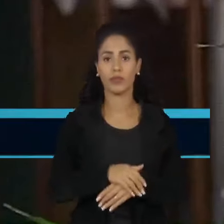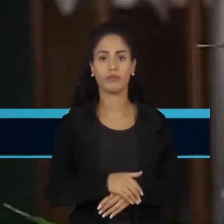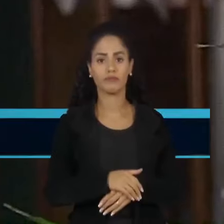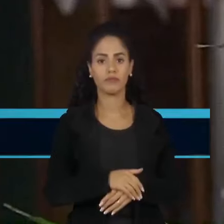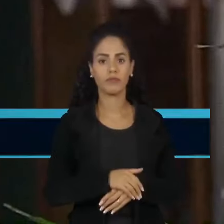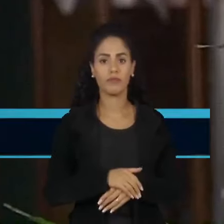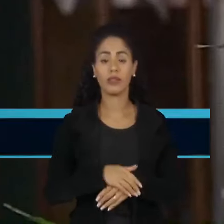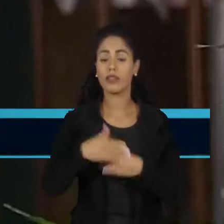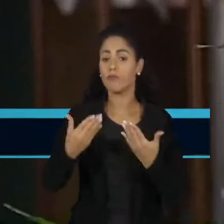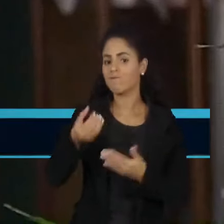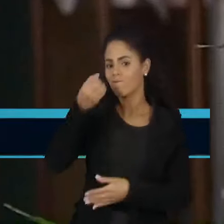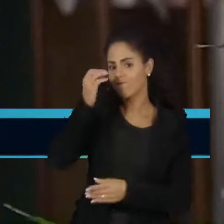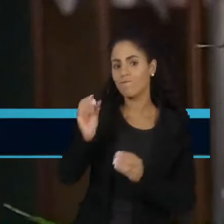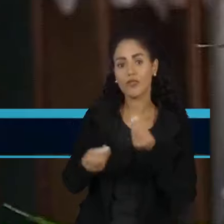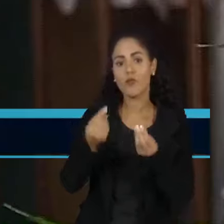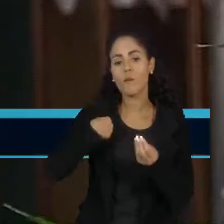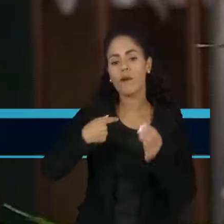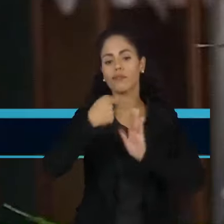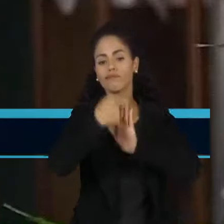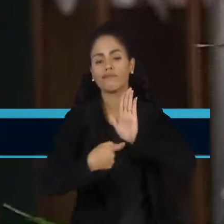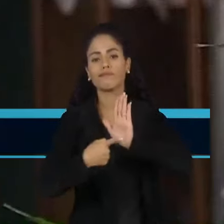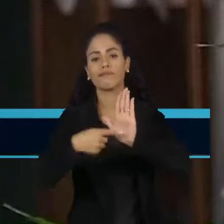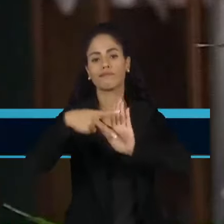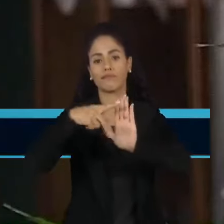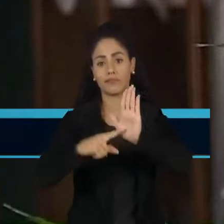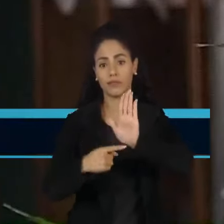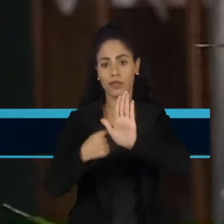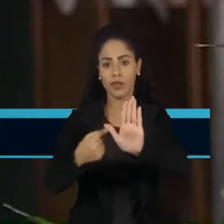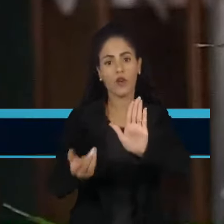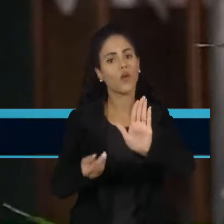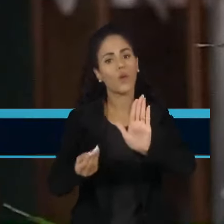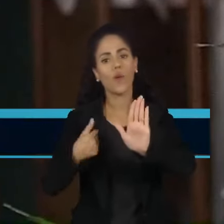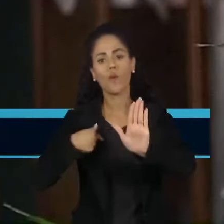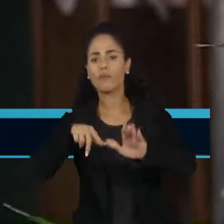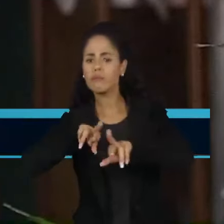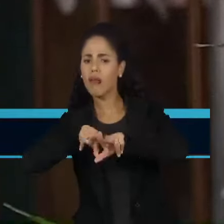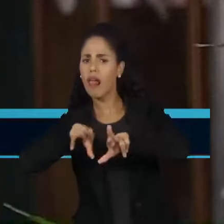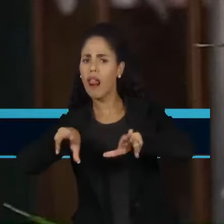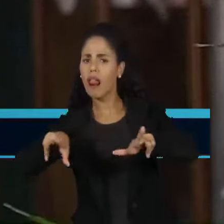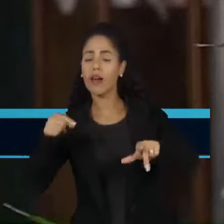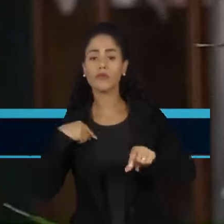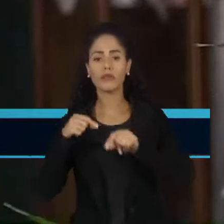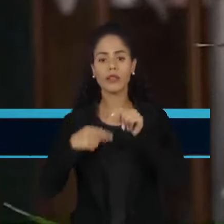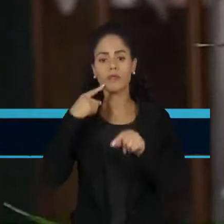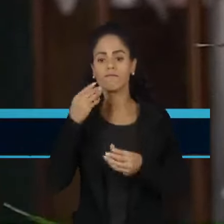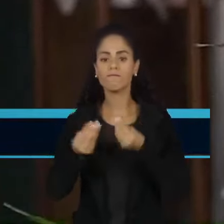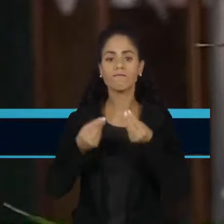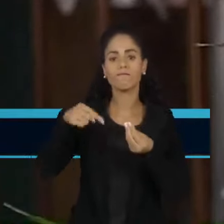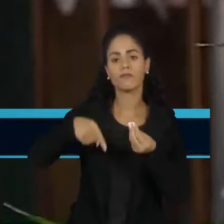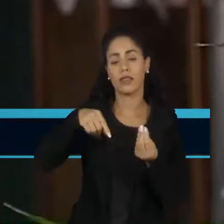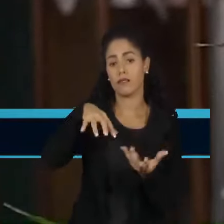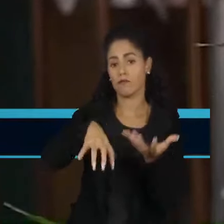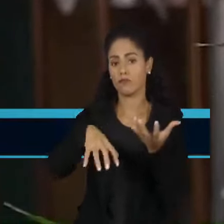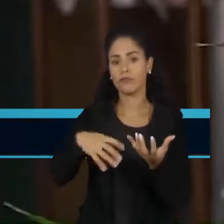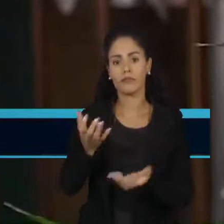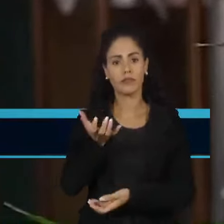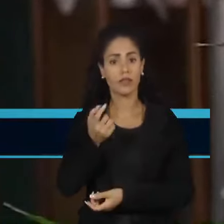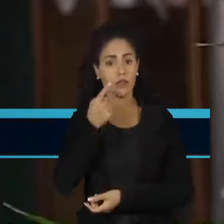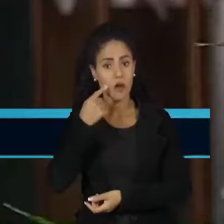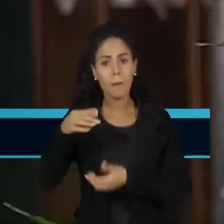incerteza sobre esse projeto de lei abriu espaço para uma série de reivindicações aqui no Congresso Nacional.